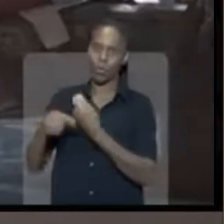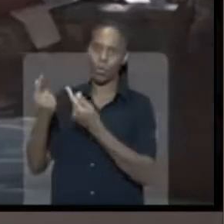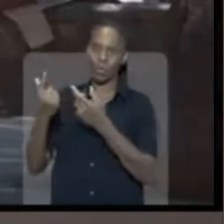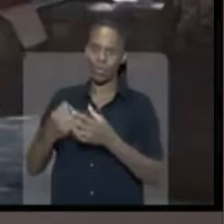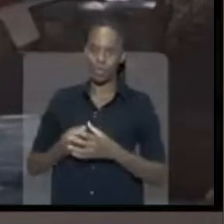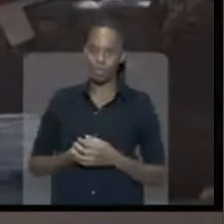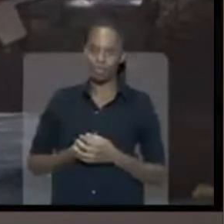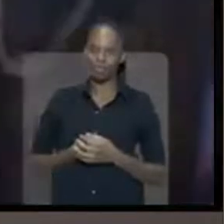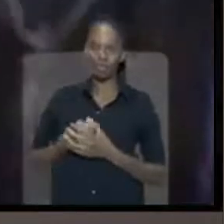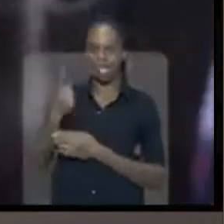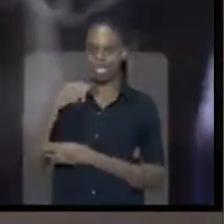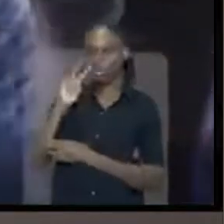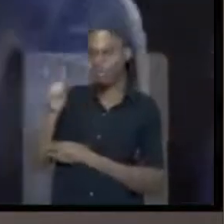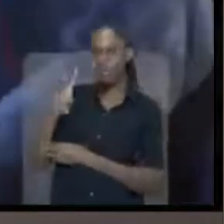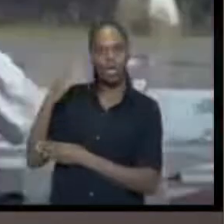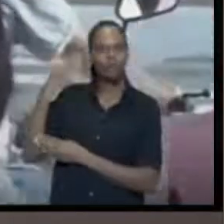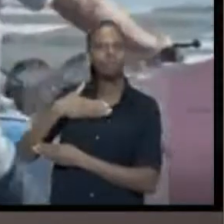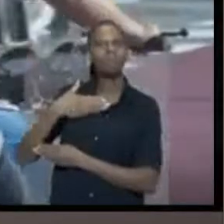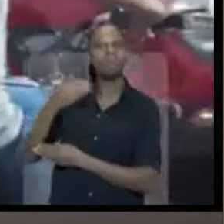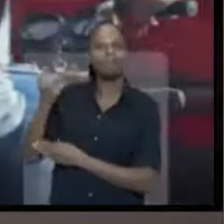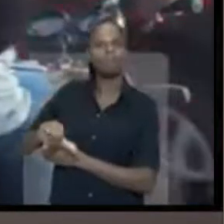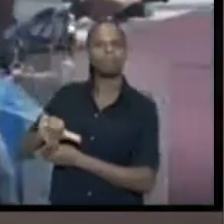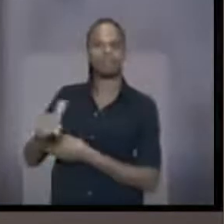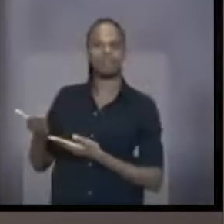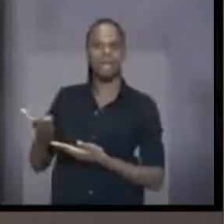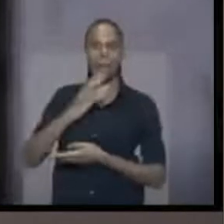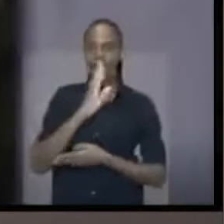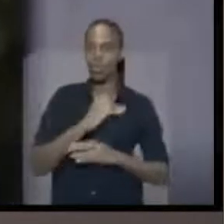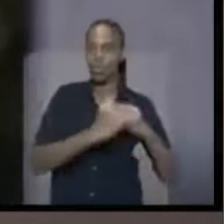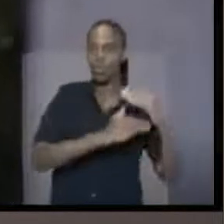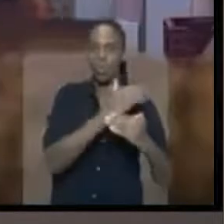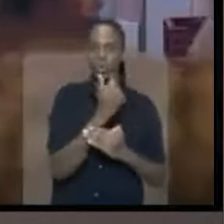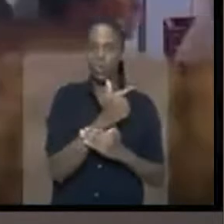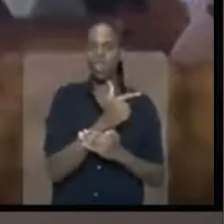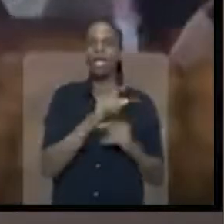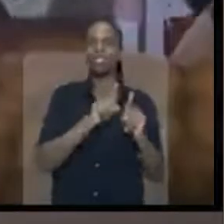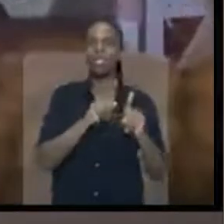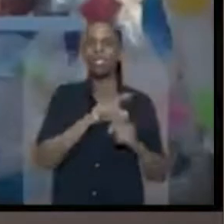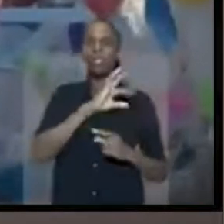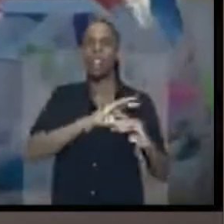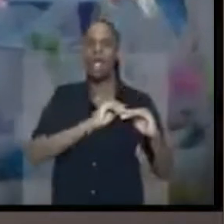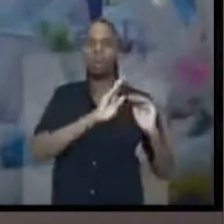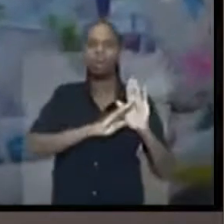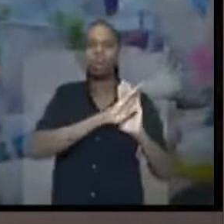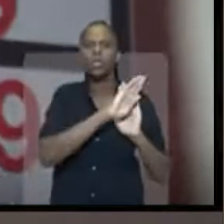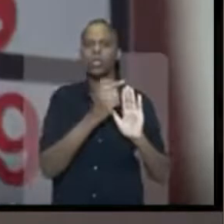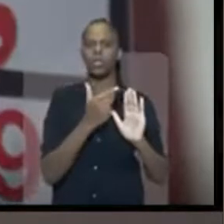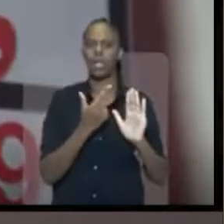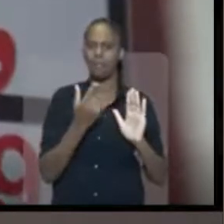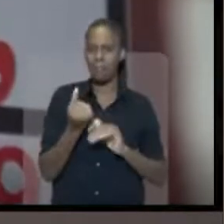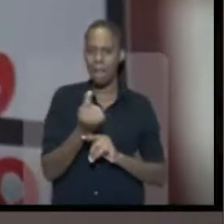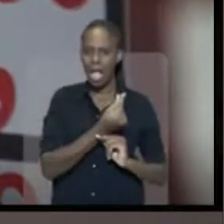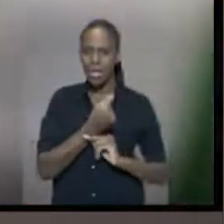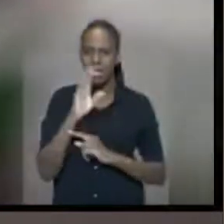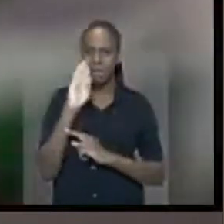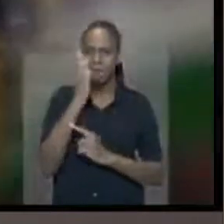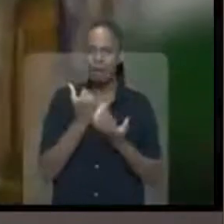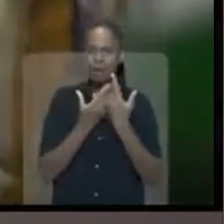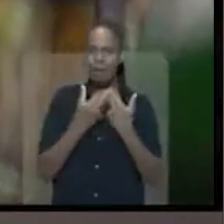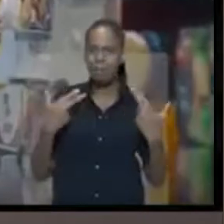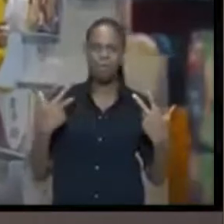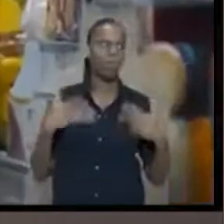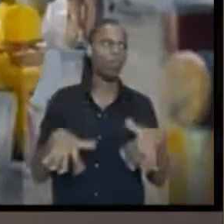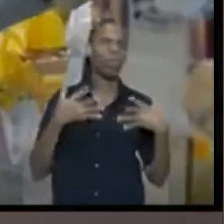economia. Bolsonaro foi testado e reprovado. O Brasil não cresce, o salário não cresce, mas os preços,